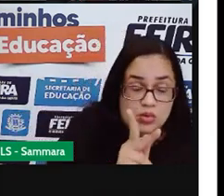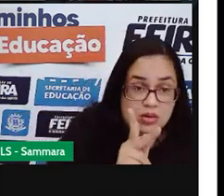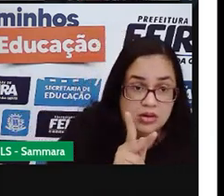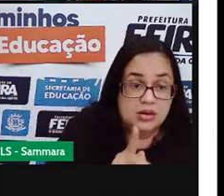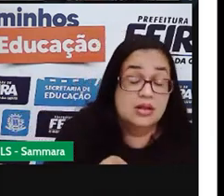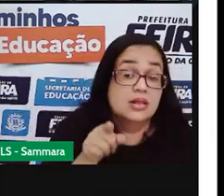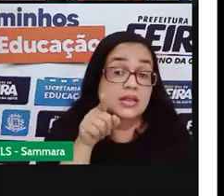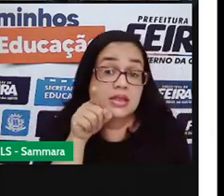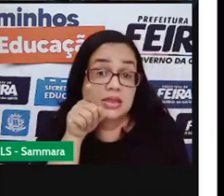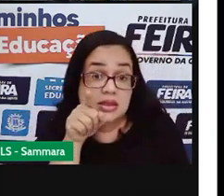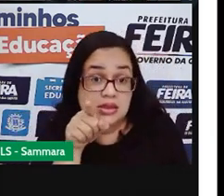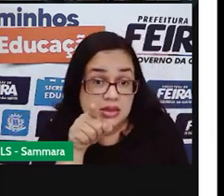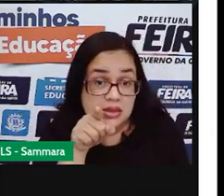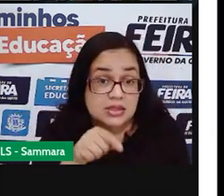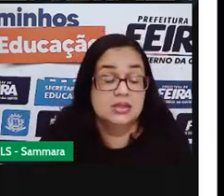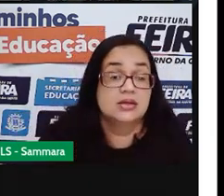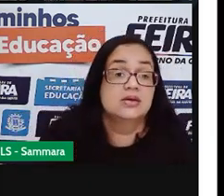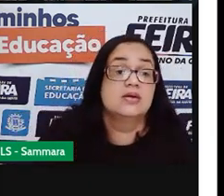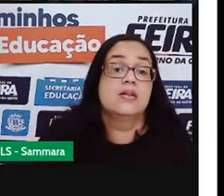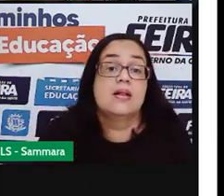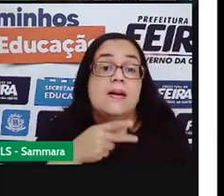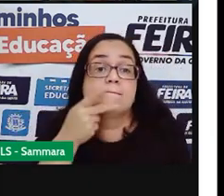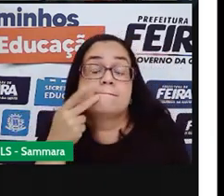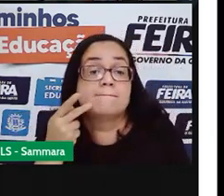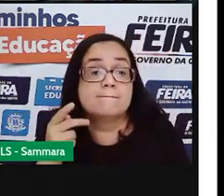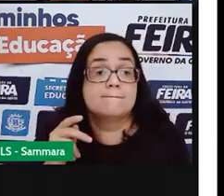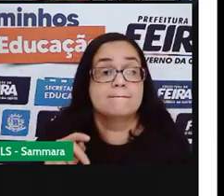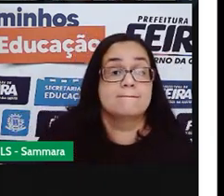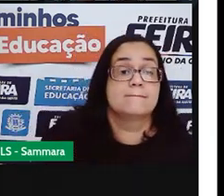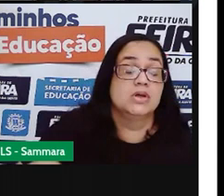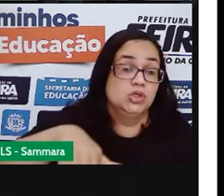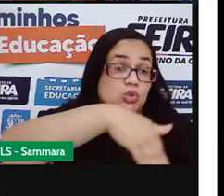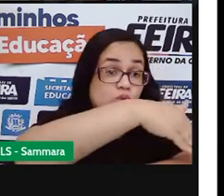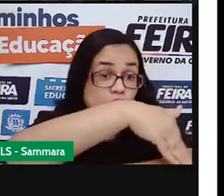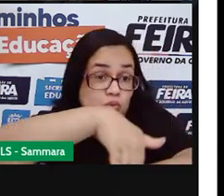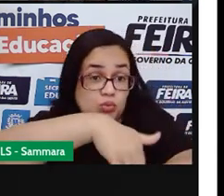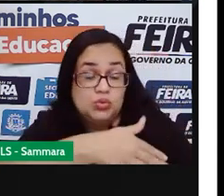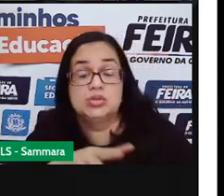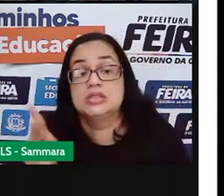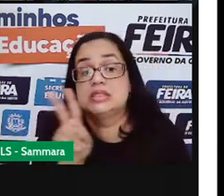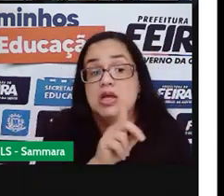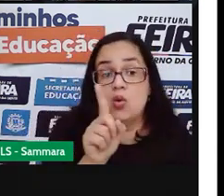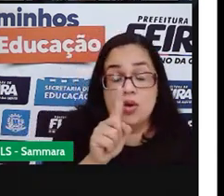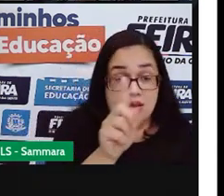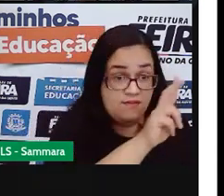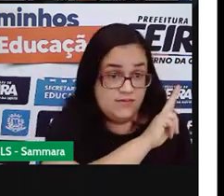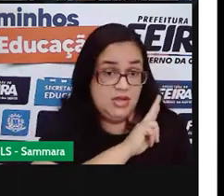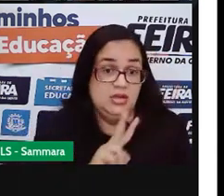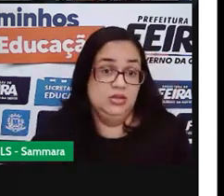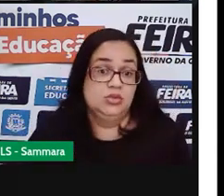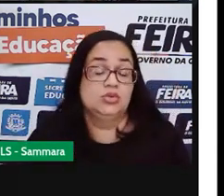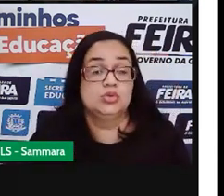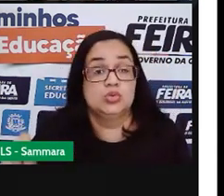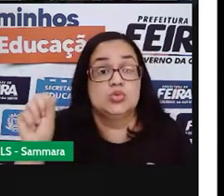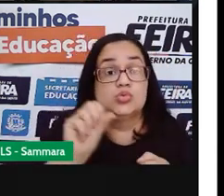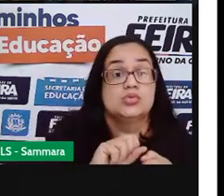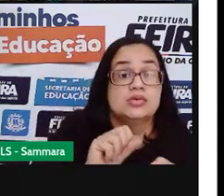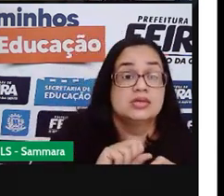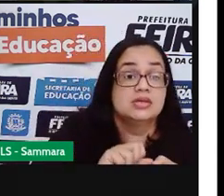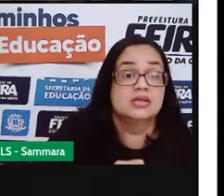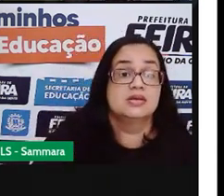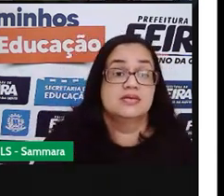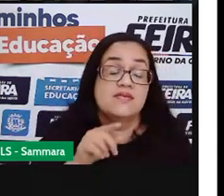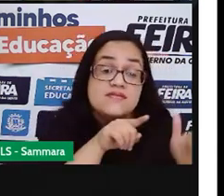Aqui, o que está falando sobre a pavimentação das ruas, não são os vereadores que estão fazendo. Eles estão